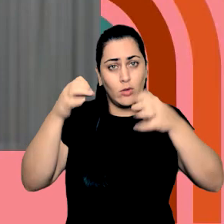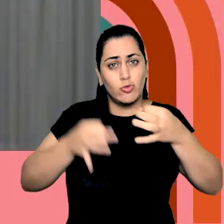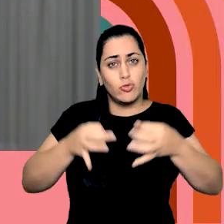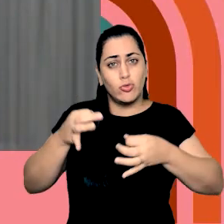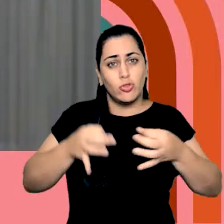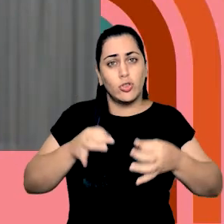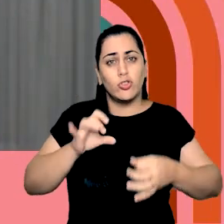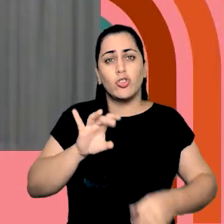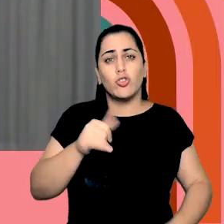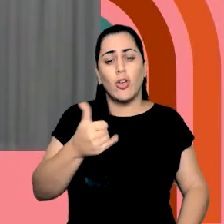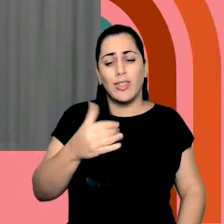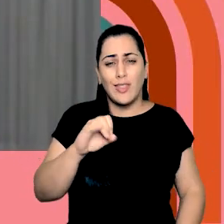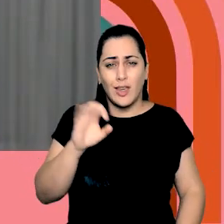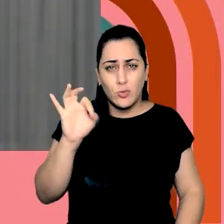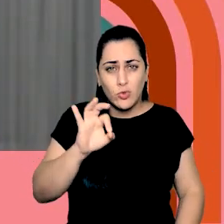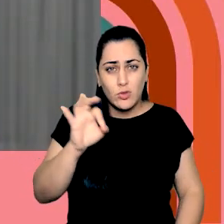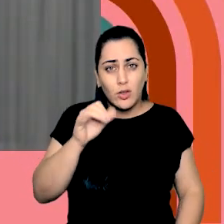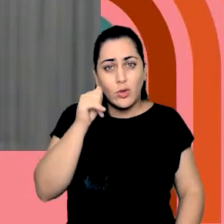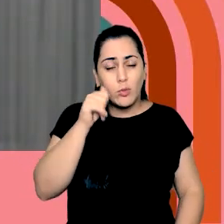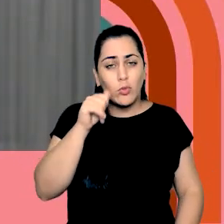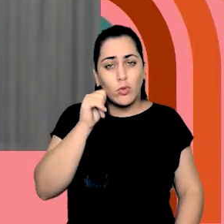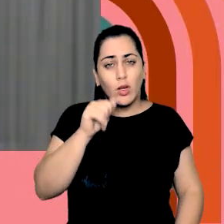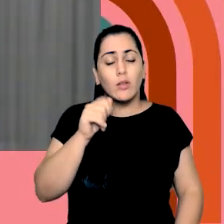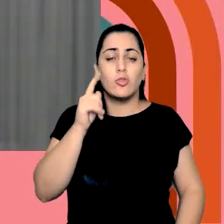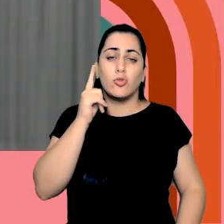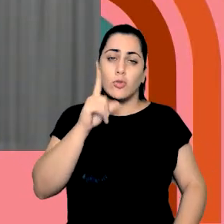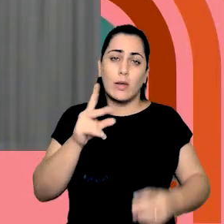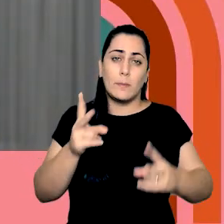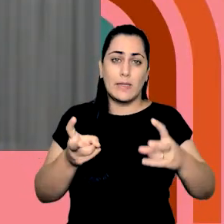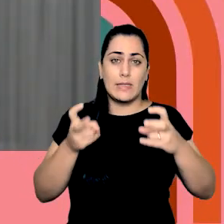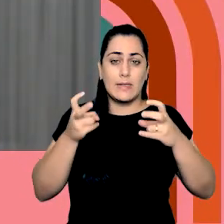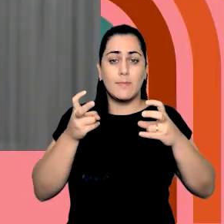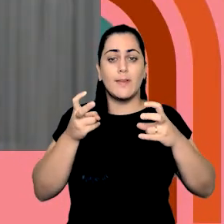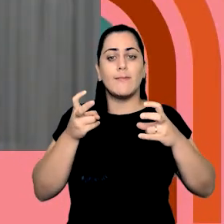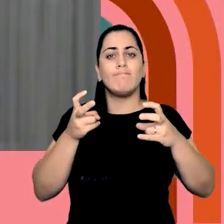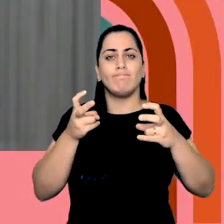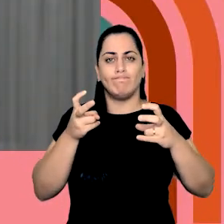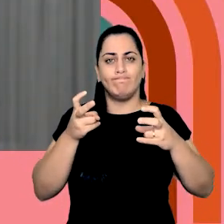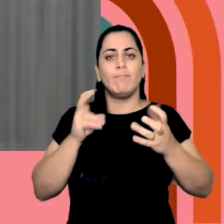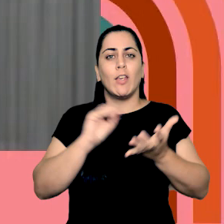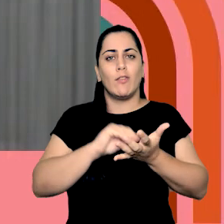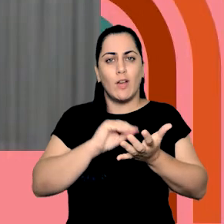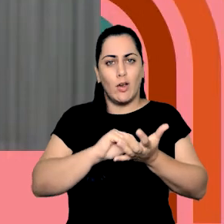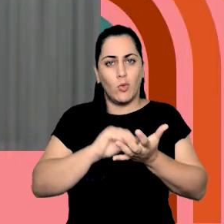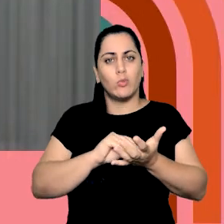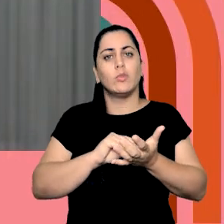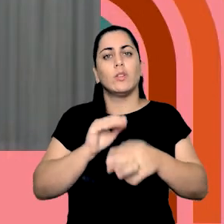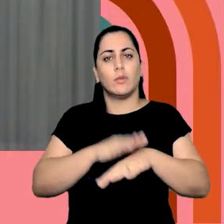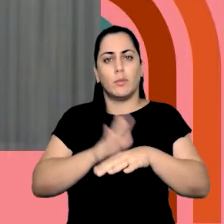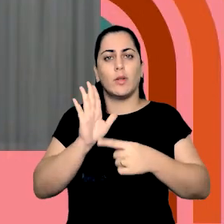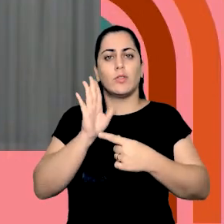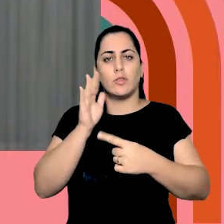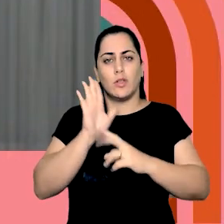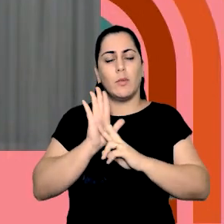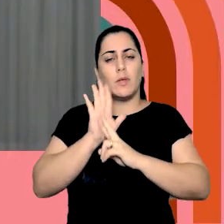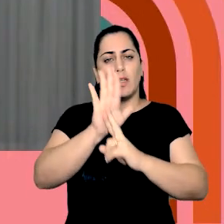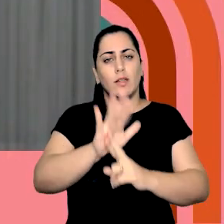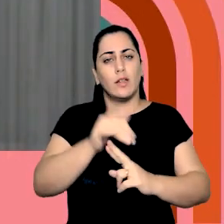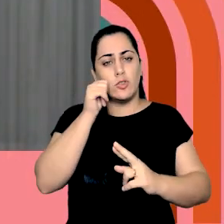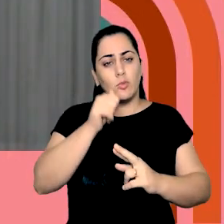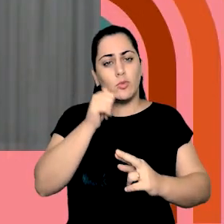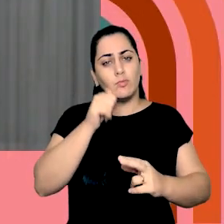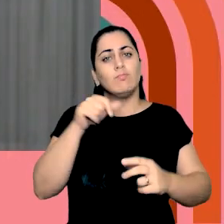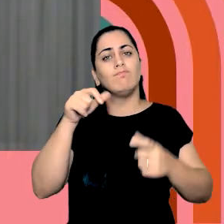temos apenas 10% de mulheres, a gente identifica aí uma subrepresentatividade. nós temos um órgão